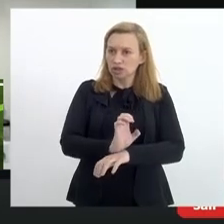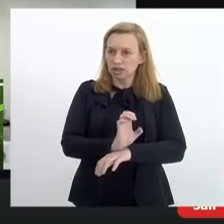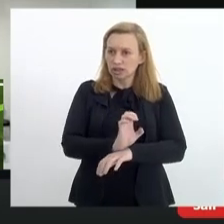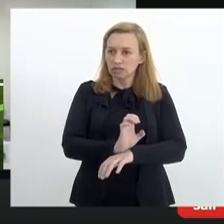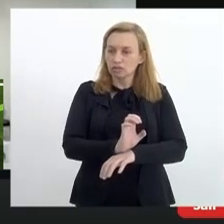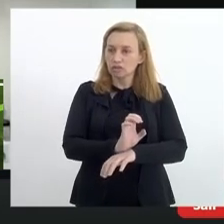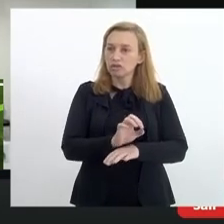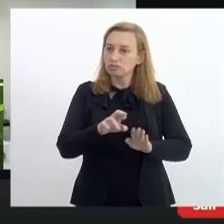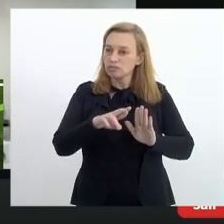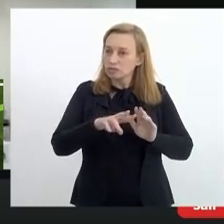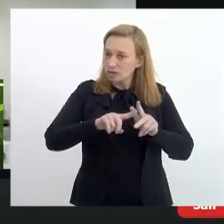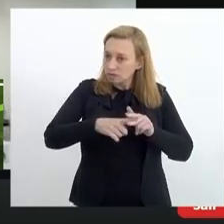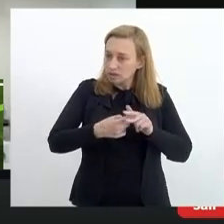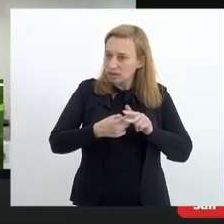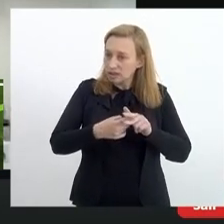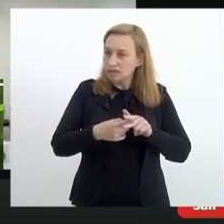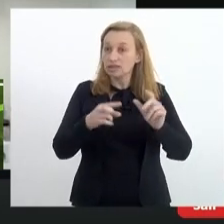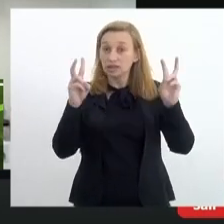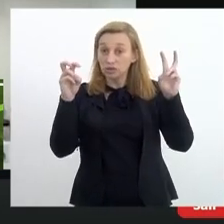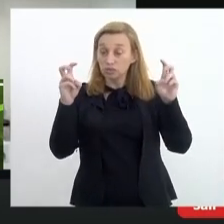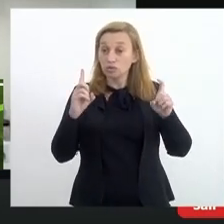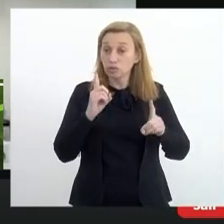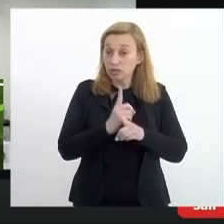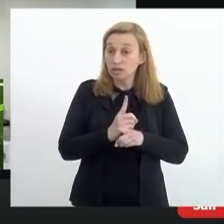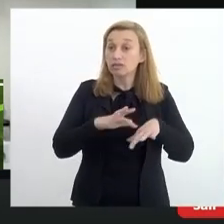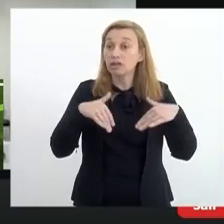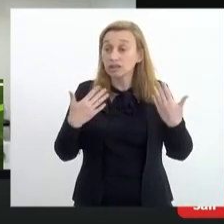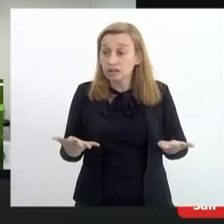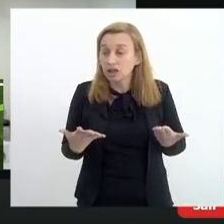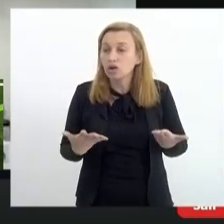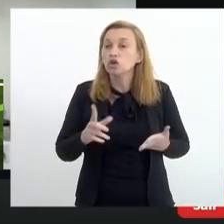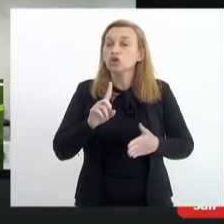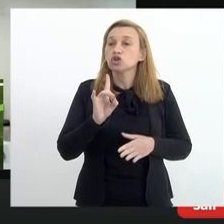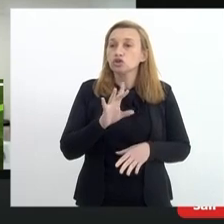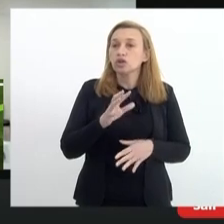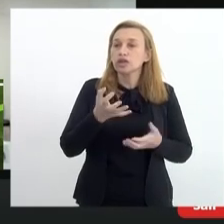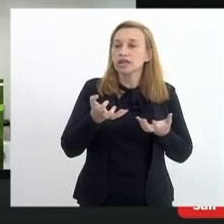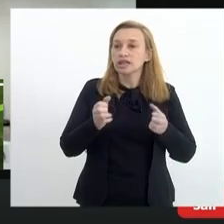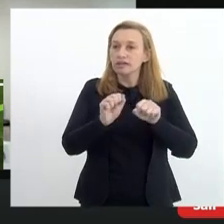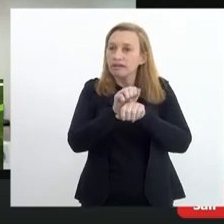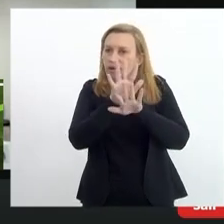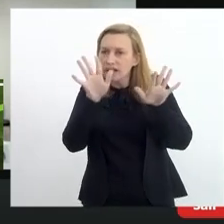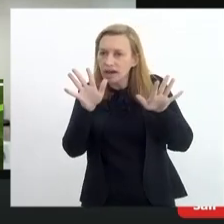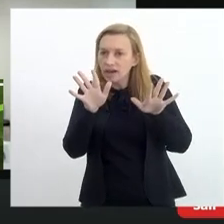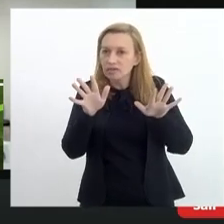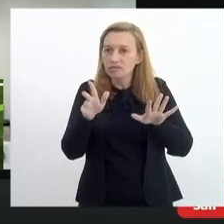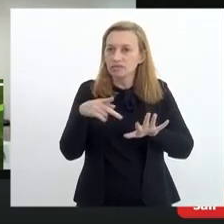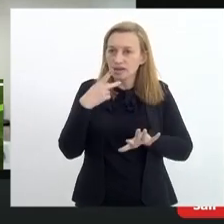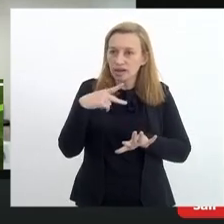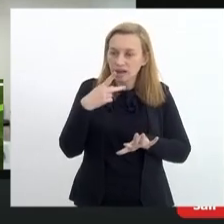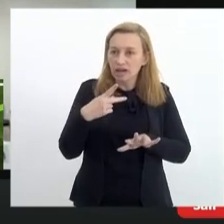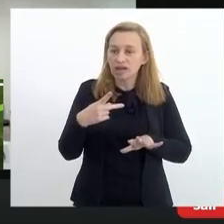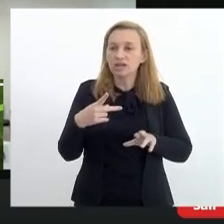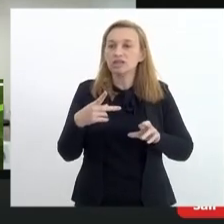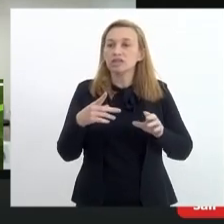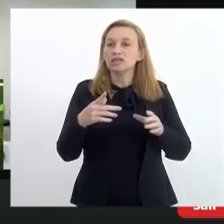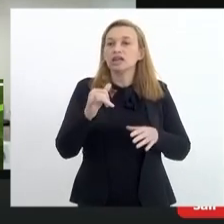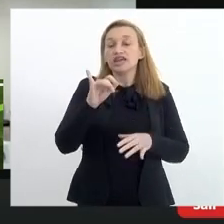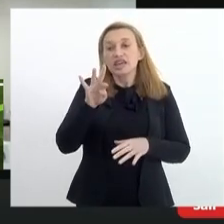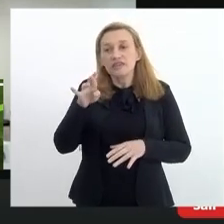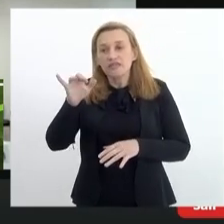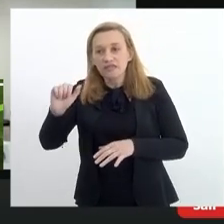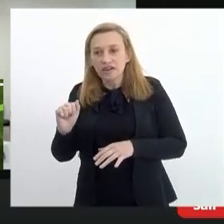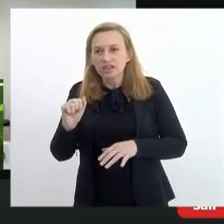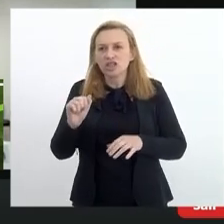regularizar essa situação encontrada, então só gostaria de deixar isso claro e em relação à questão da infraestrutura, nós temos